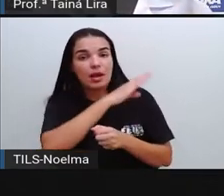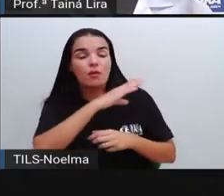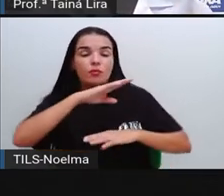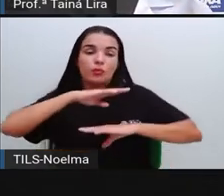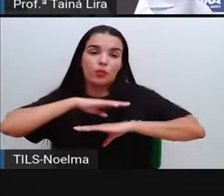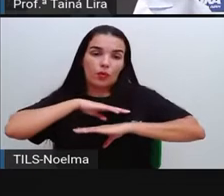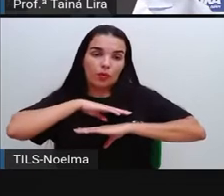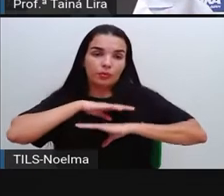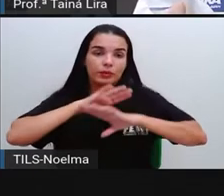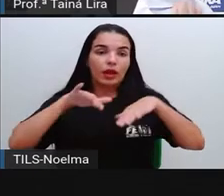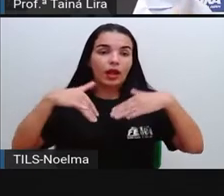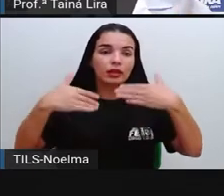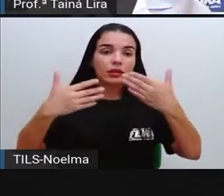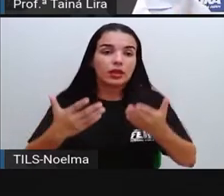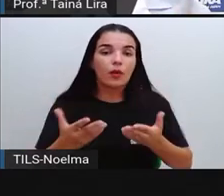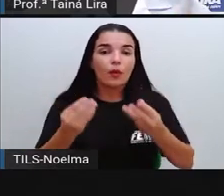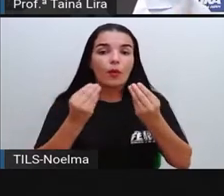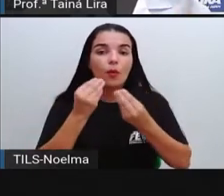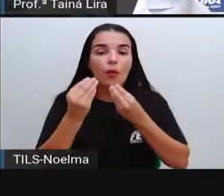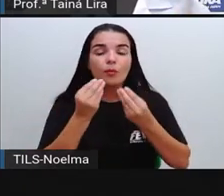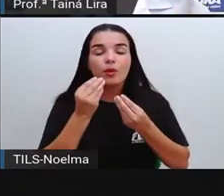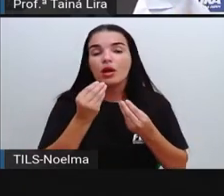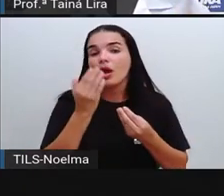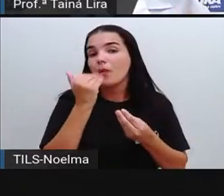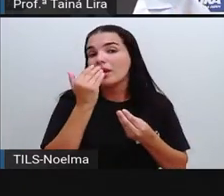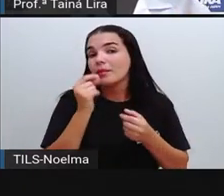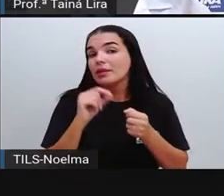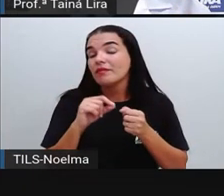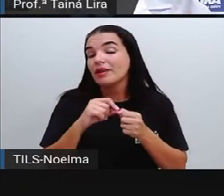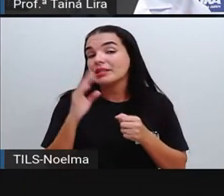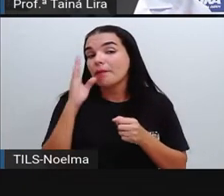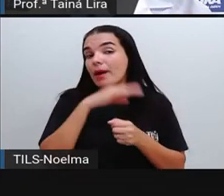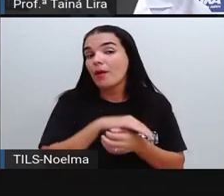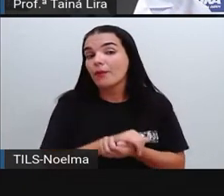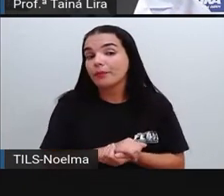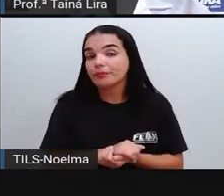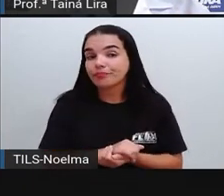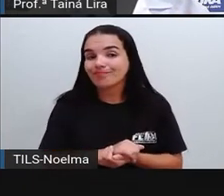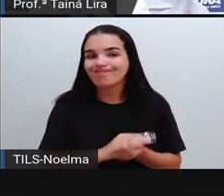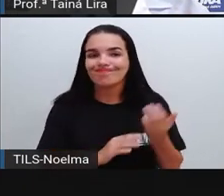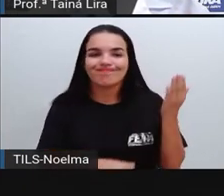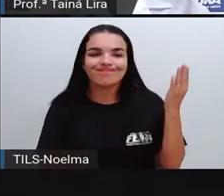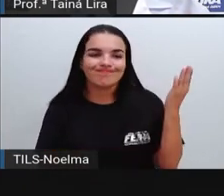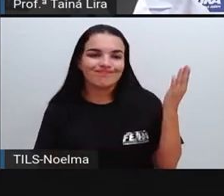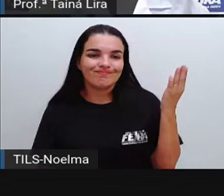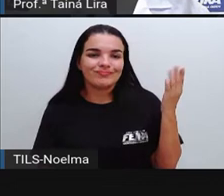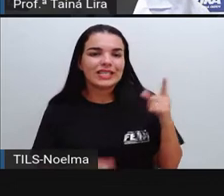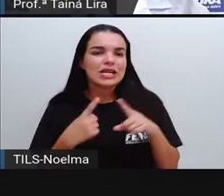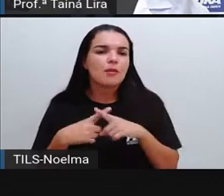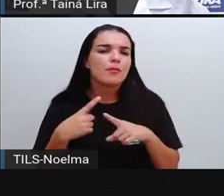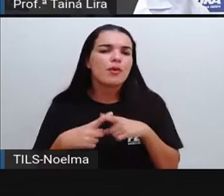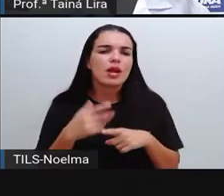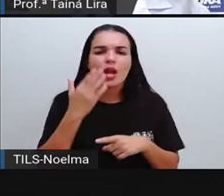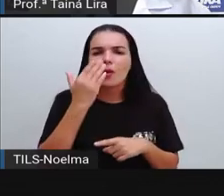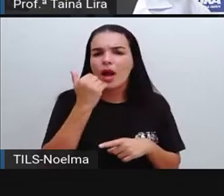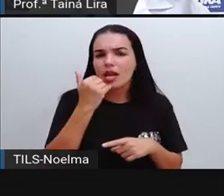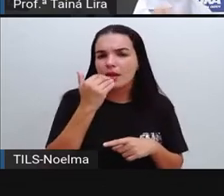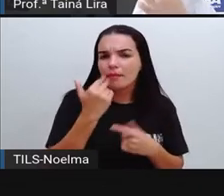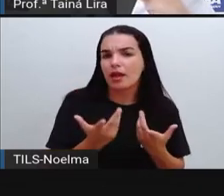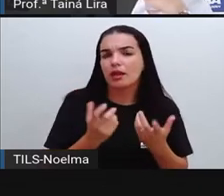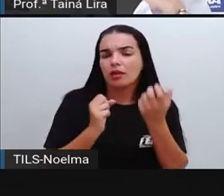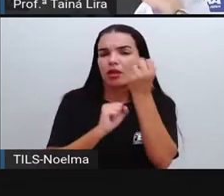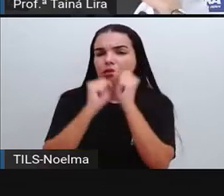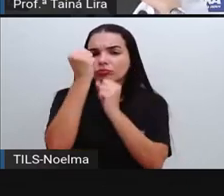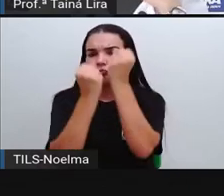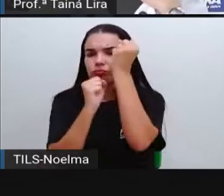tá? Então, e como é que esses alimentos podem fazer mal, Pró? Olha lá, por que que os alimentos, né,